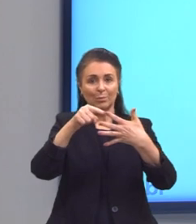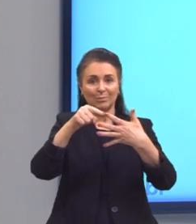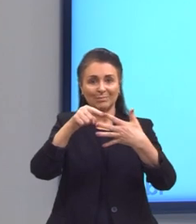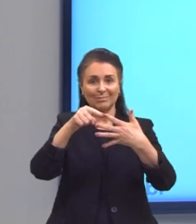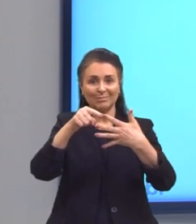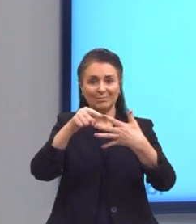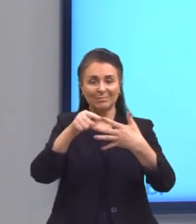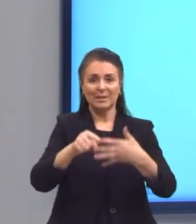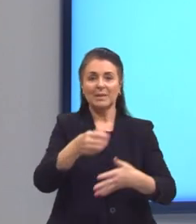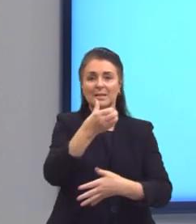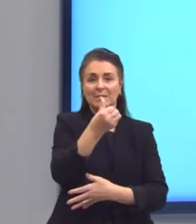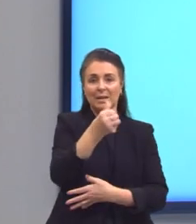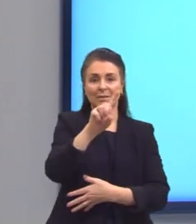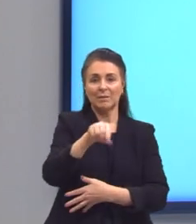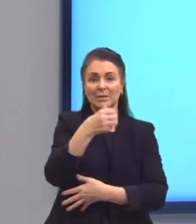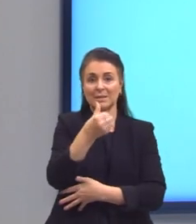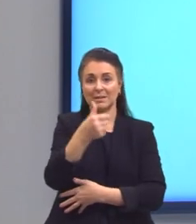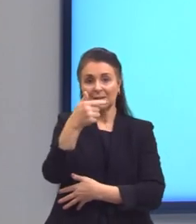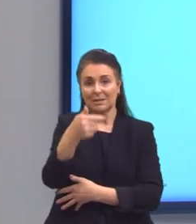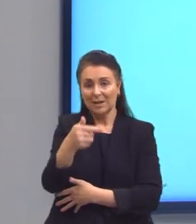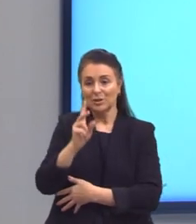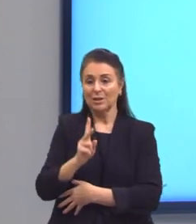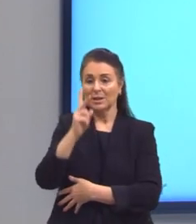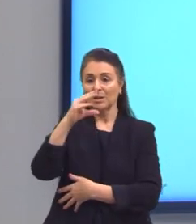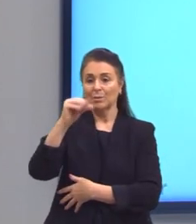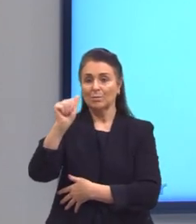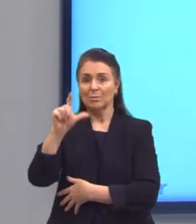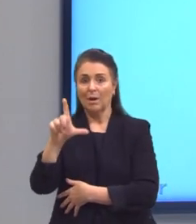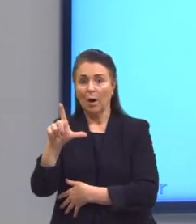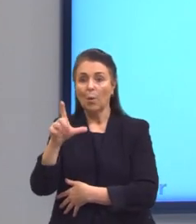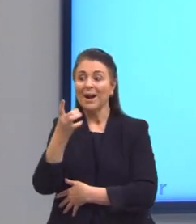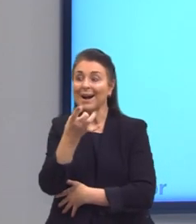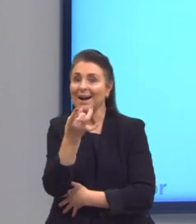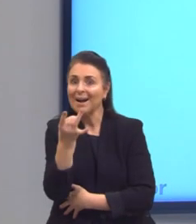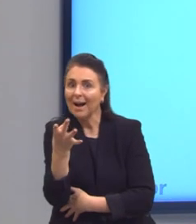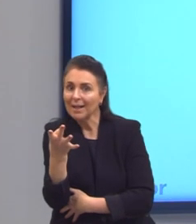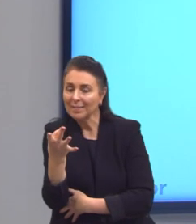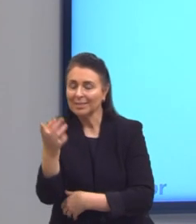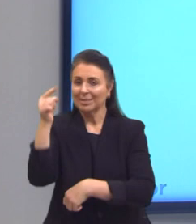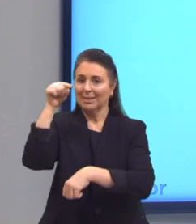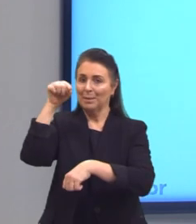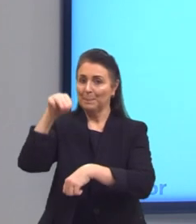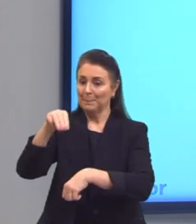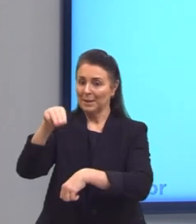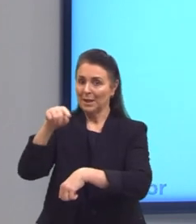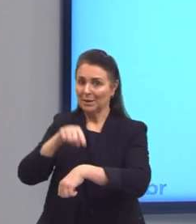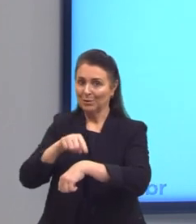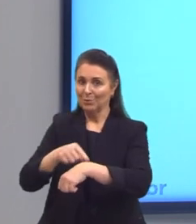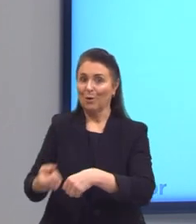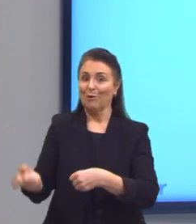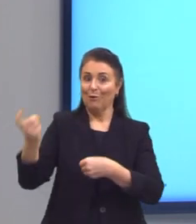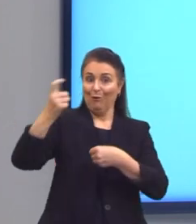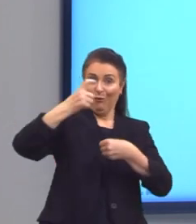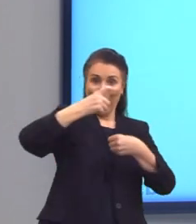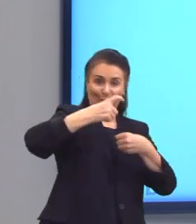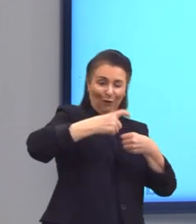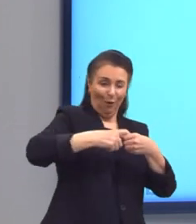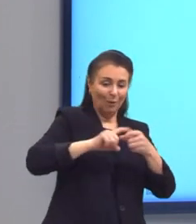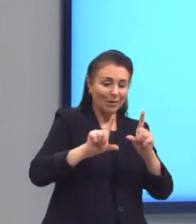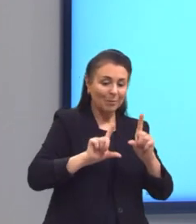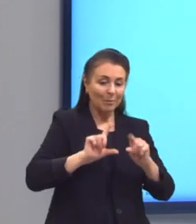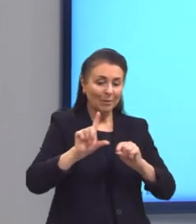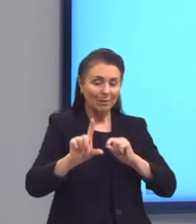,67 quilocalorias por minuto. Voltando nas nossas alternativas, então,